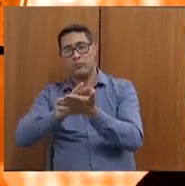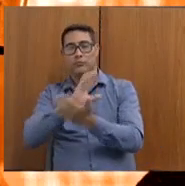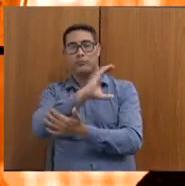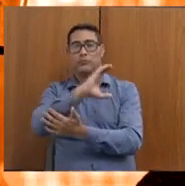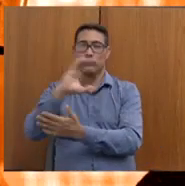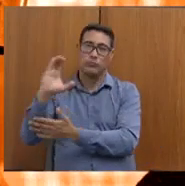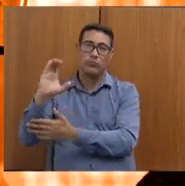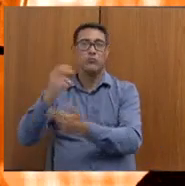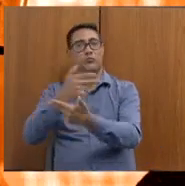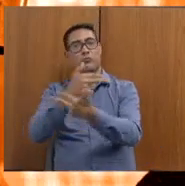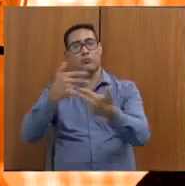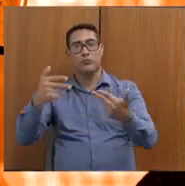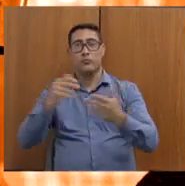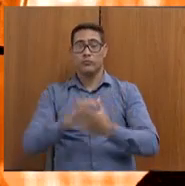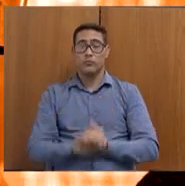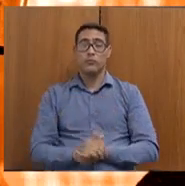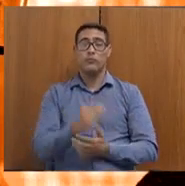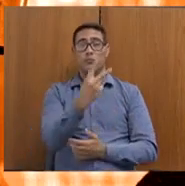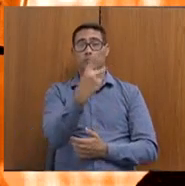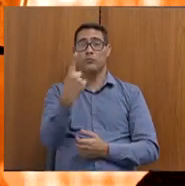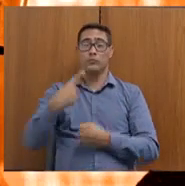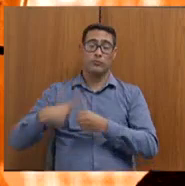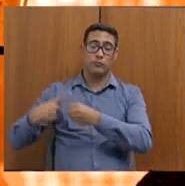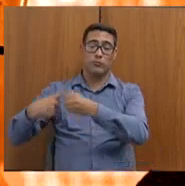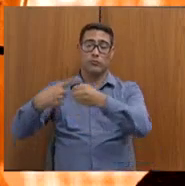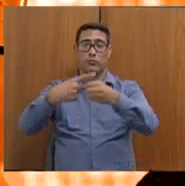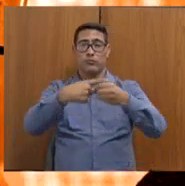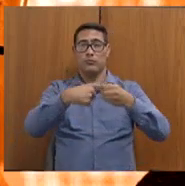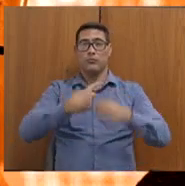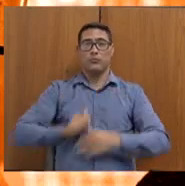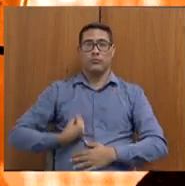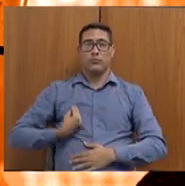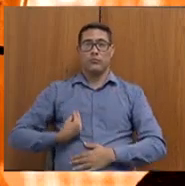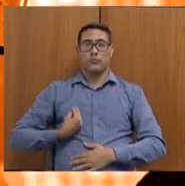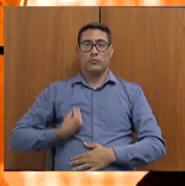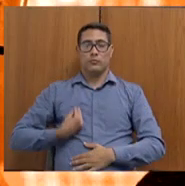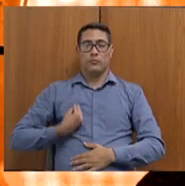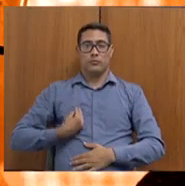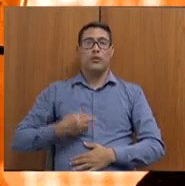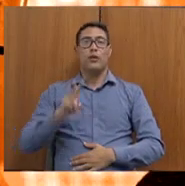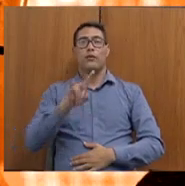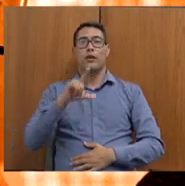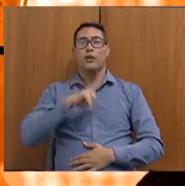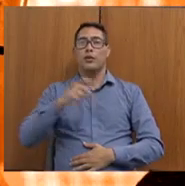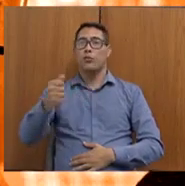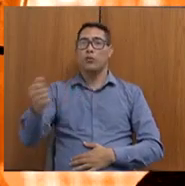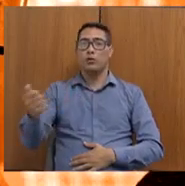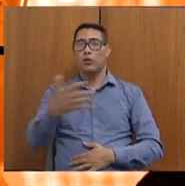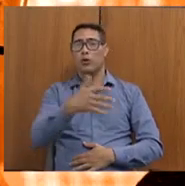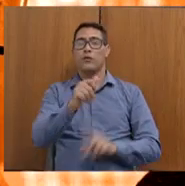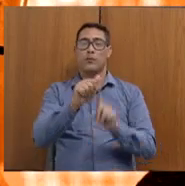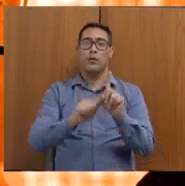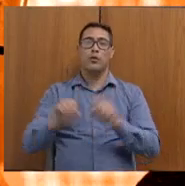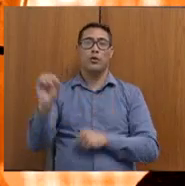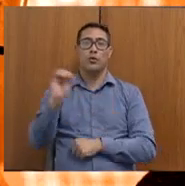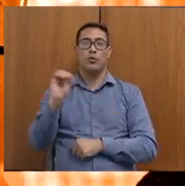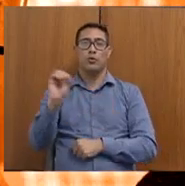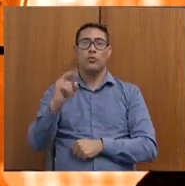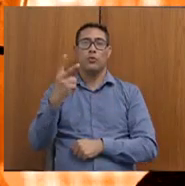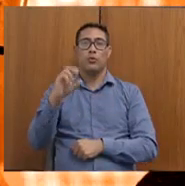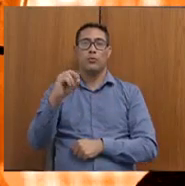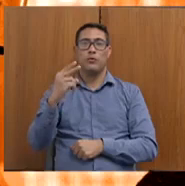árbitro e staff. 21 municípios participantes. Nós vamos ter uma nova edição em outubro de 2023.